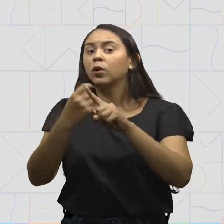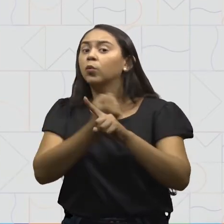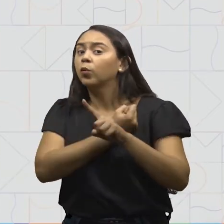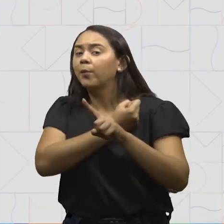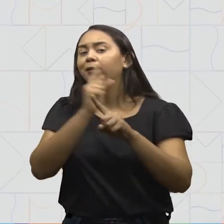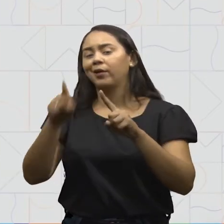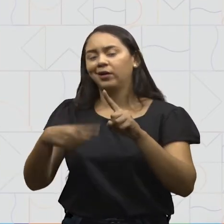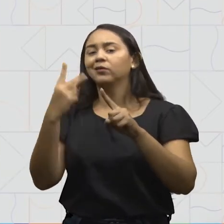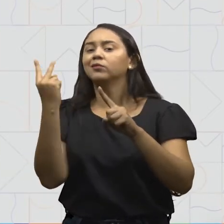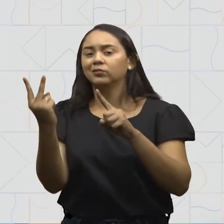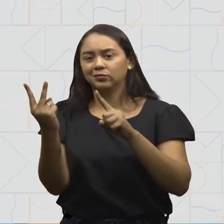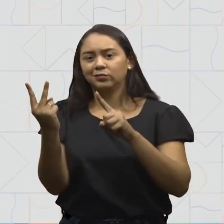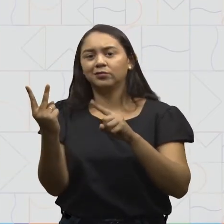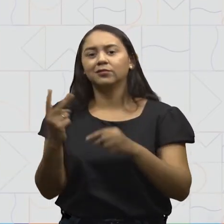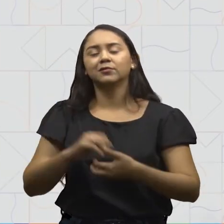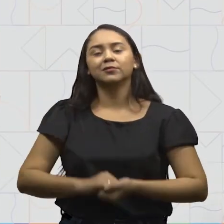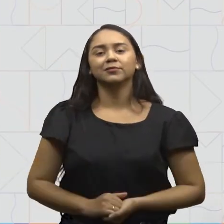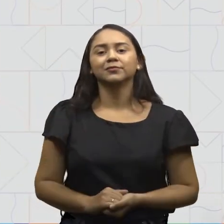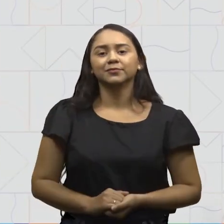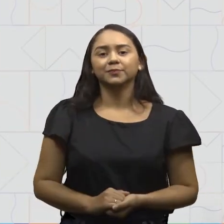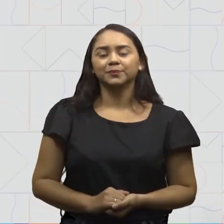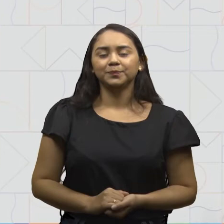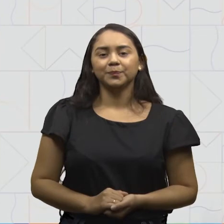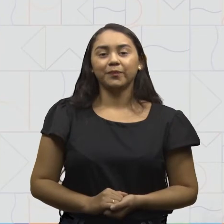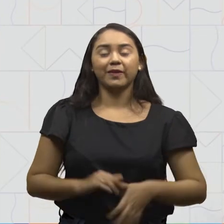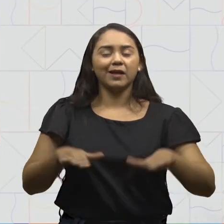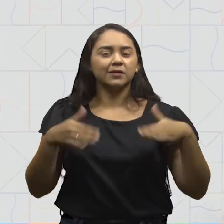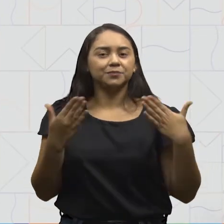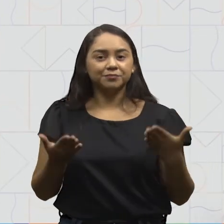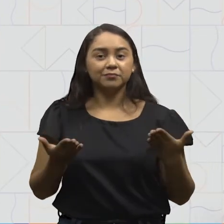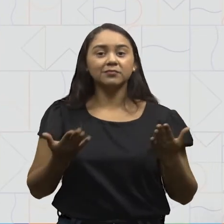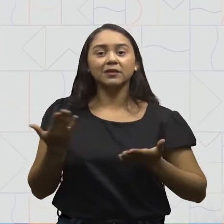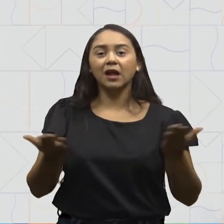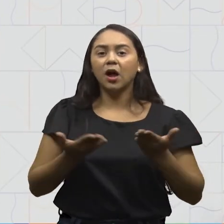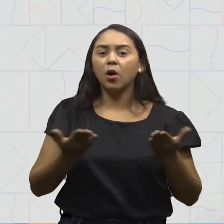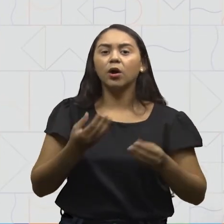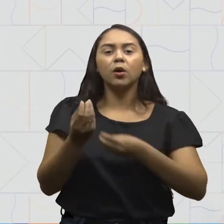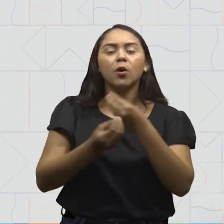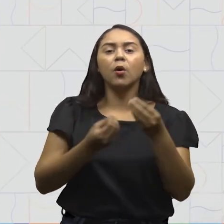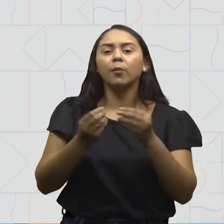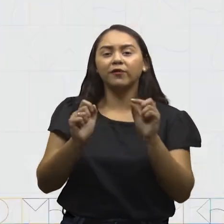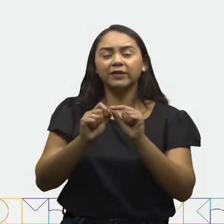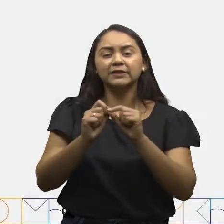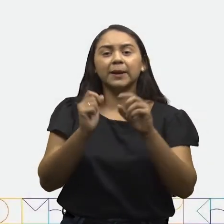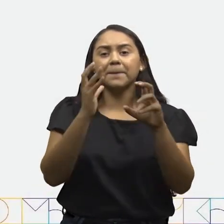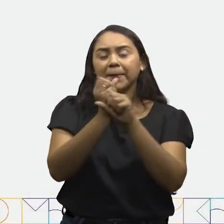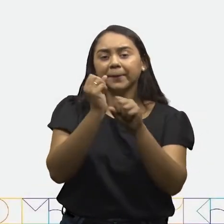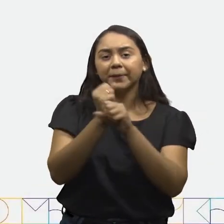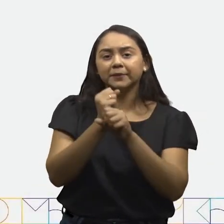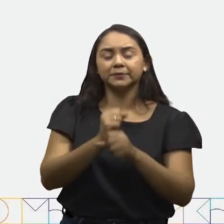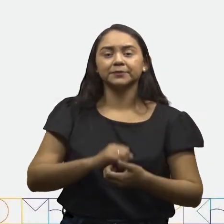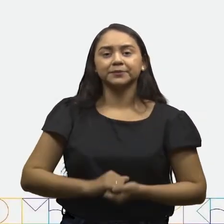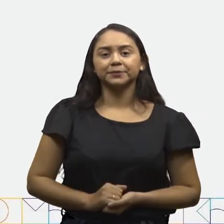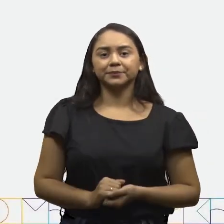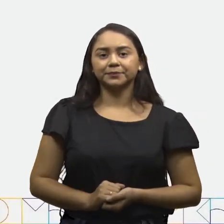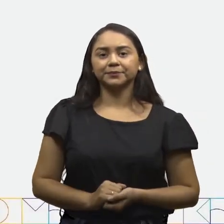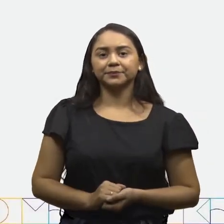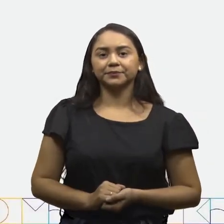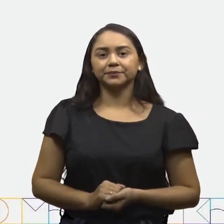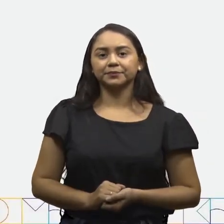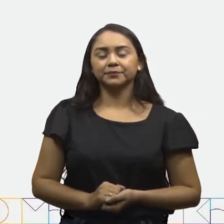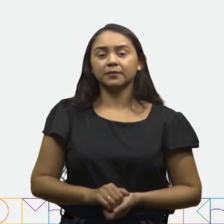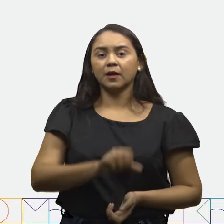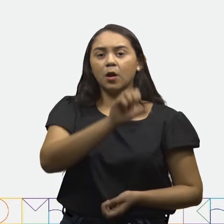multiplicaríamos esse valor por 2. Então, nesse caso, a continha fica